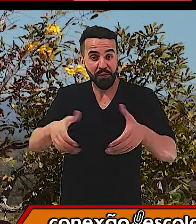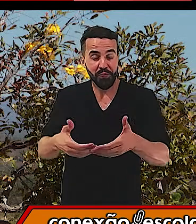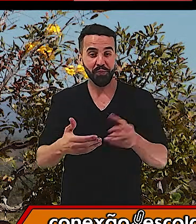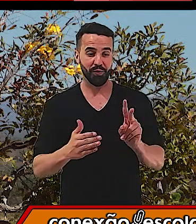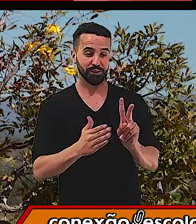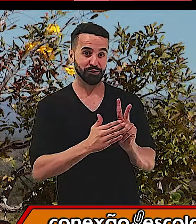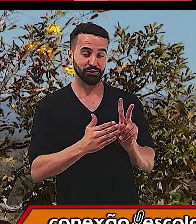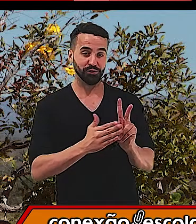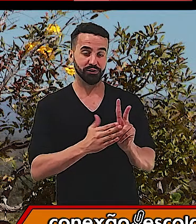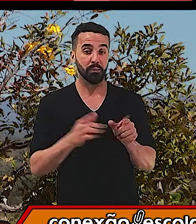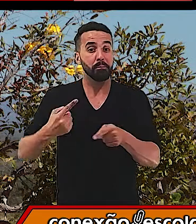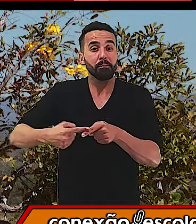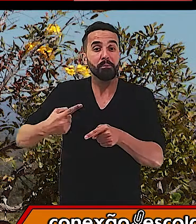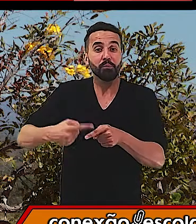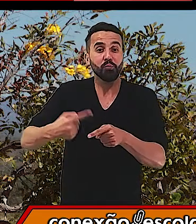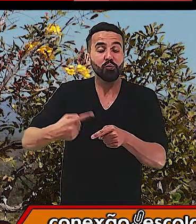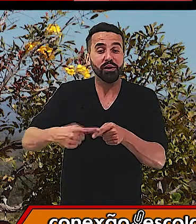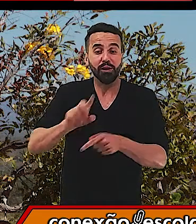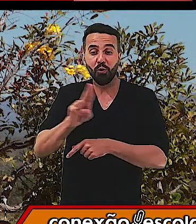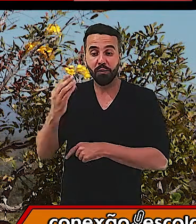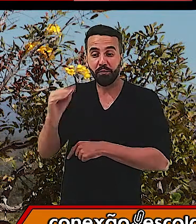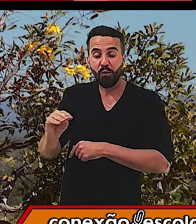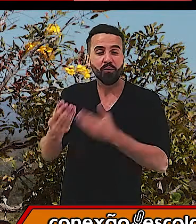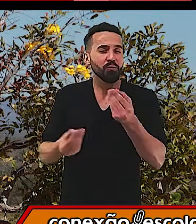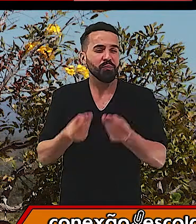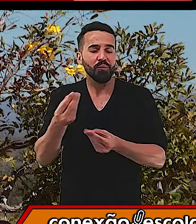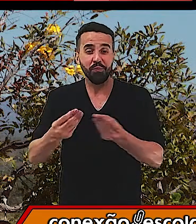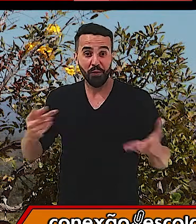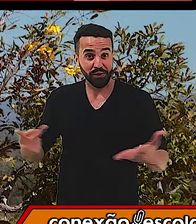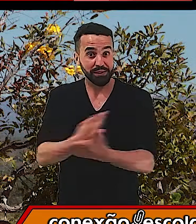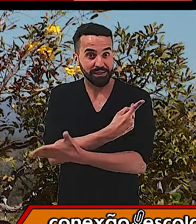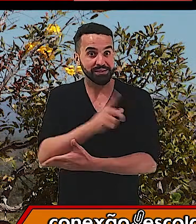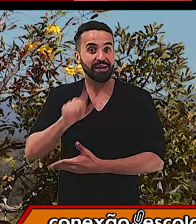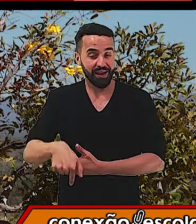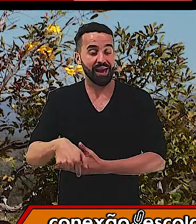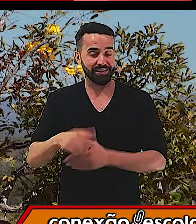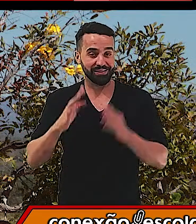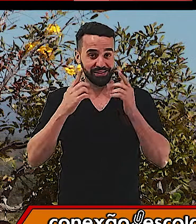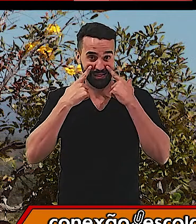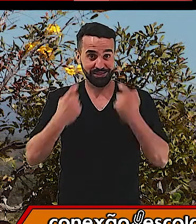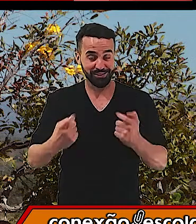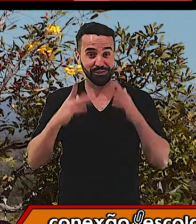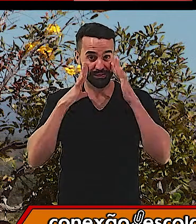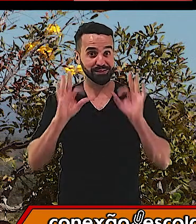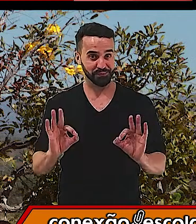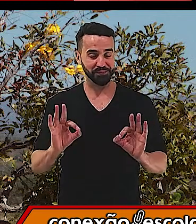que que ele foi adotado e como isso acontece. Vai ser muito interessante, tá bom? Presta atenção!